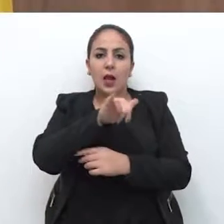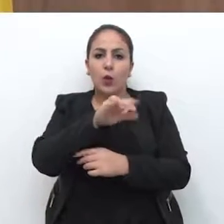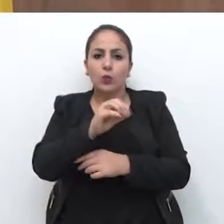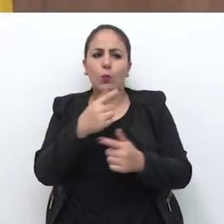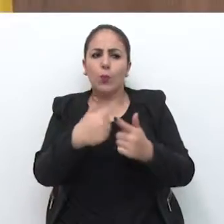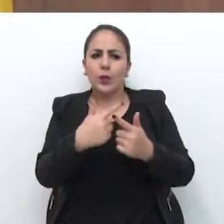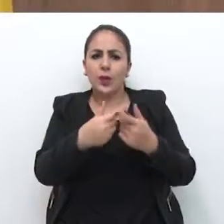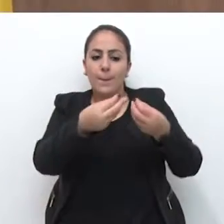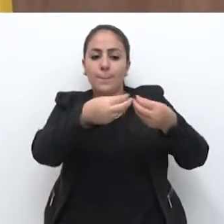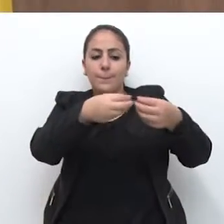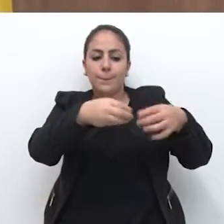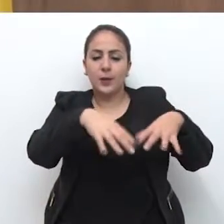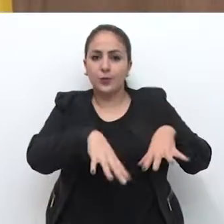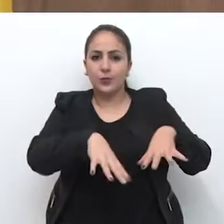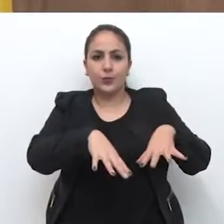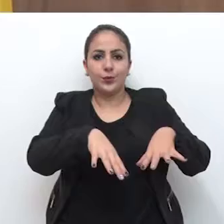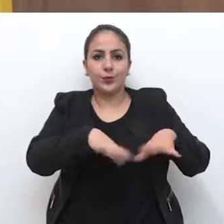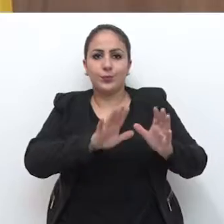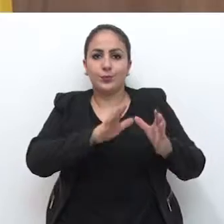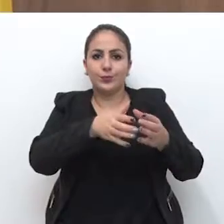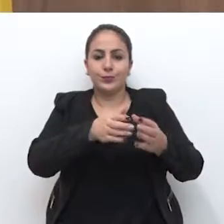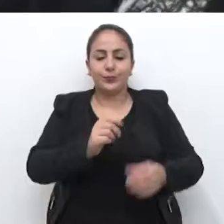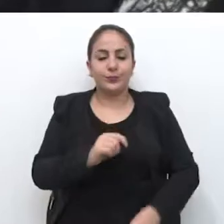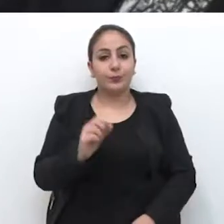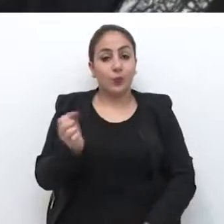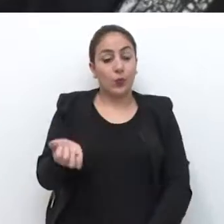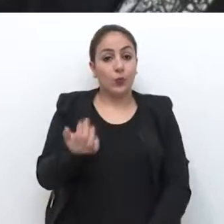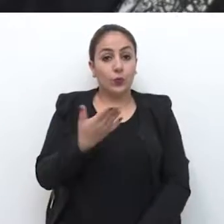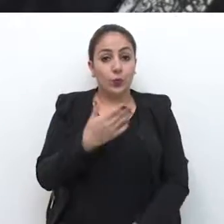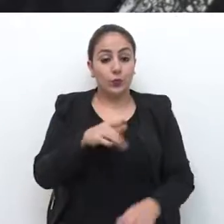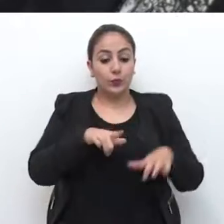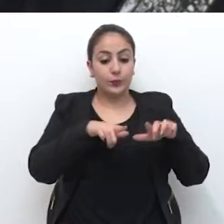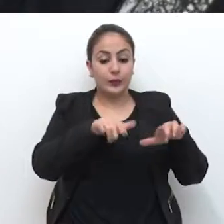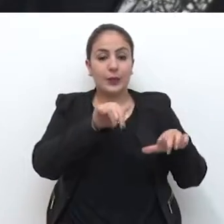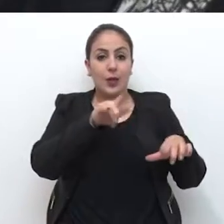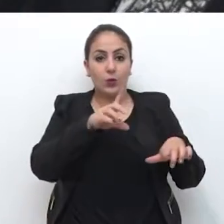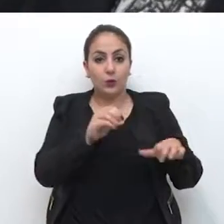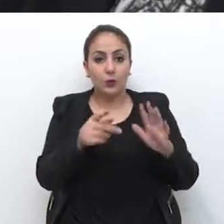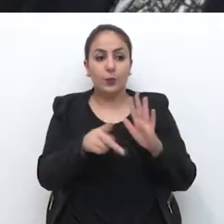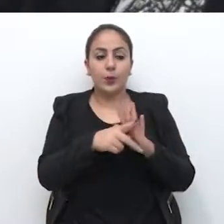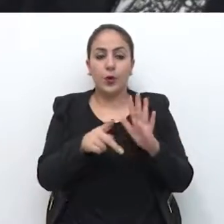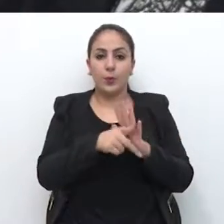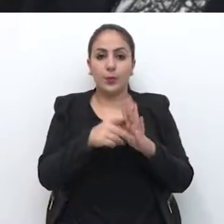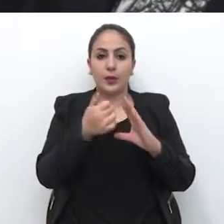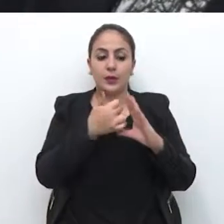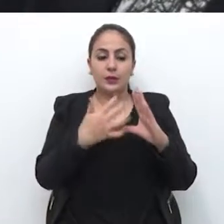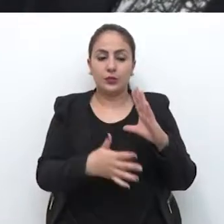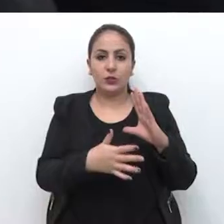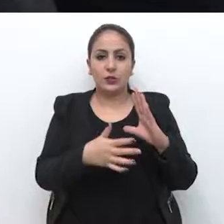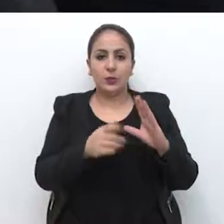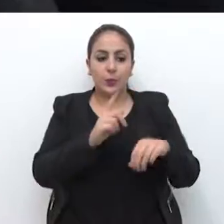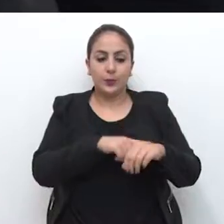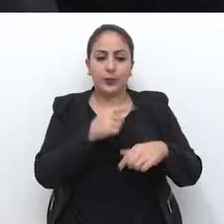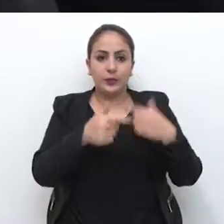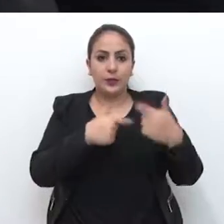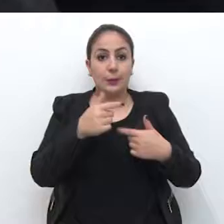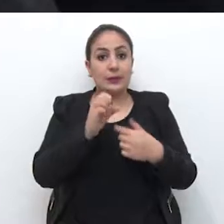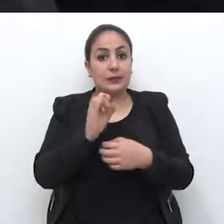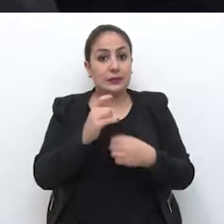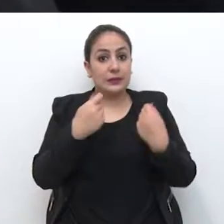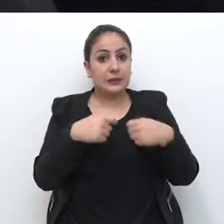porque está trazendo um prejuízo imediato a essas categorias. O novo laudo caracteriza a situação de trabalho e, se